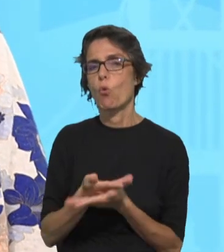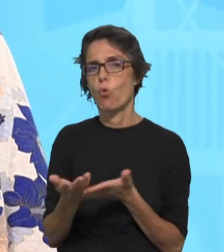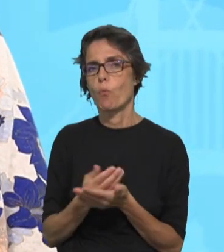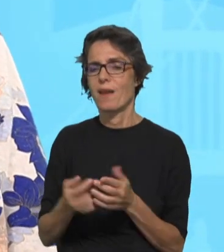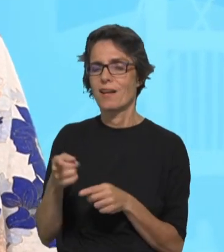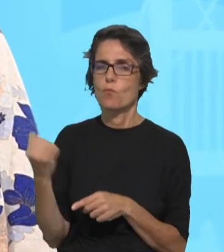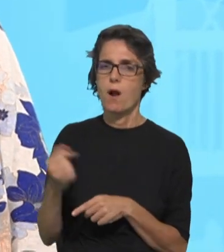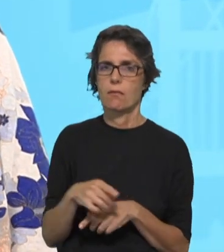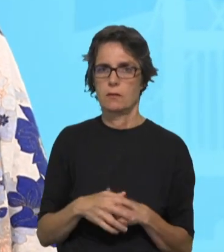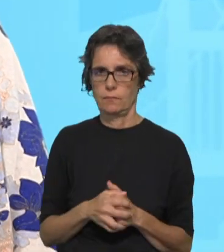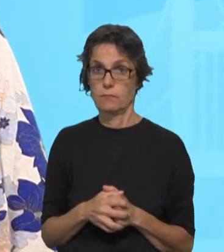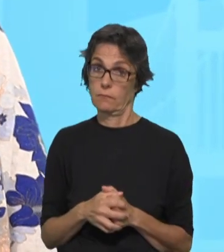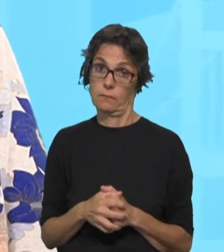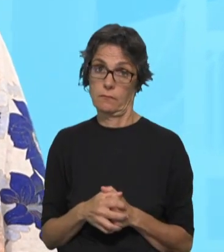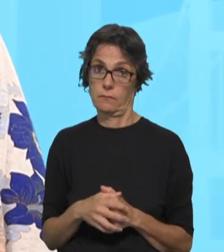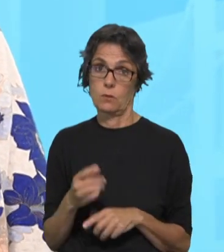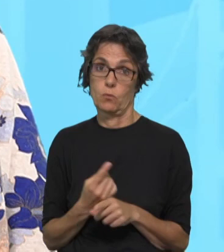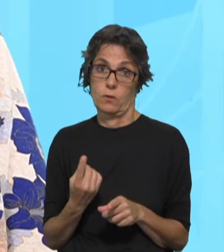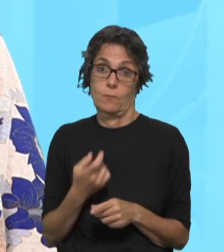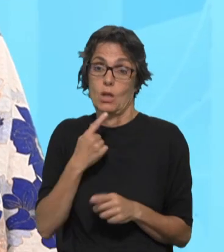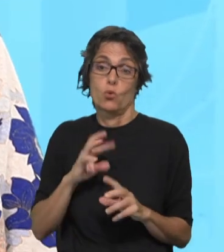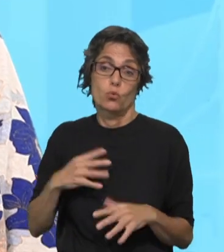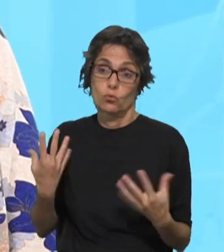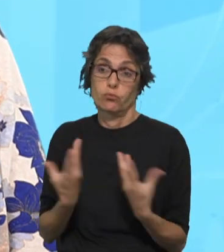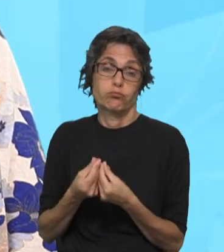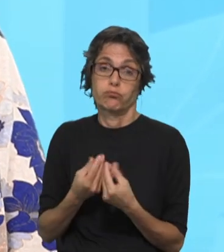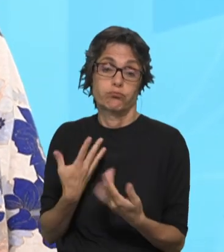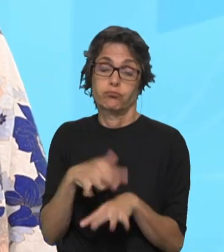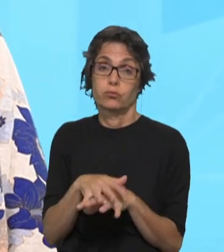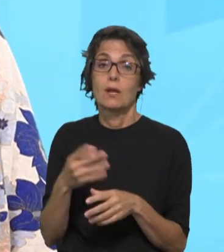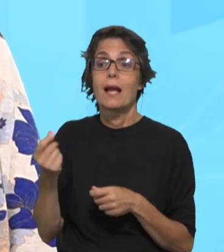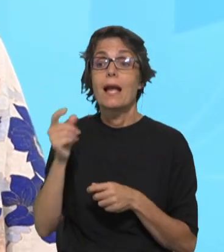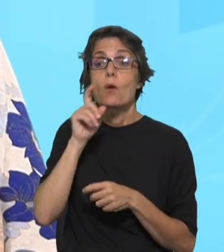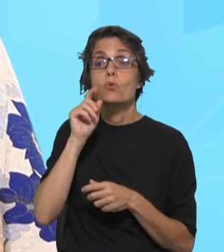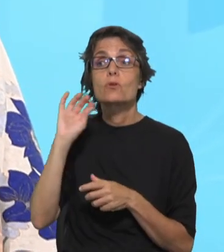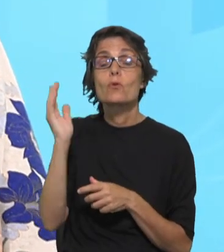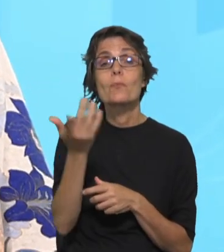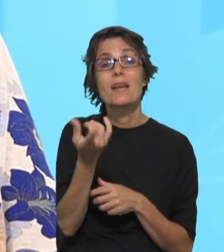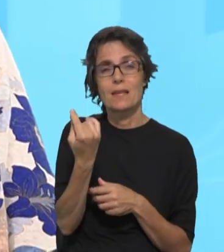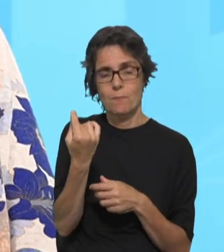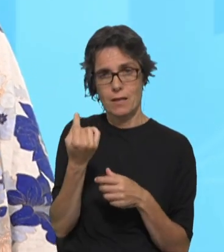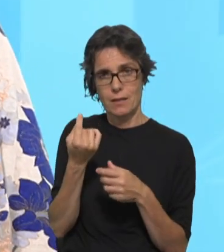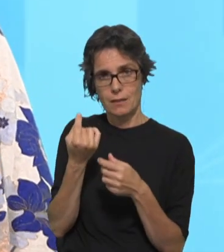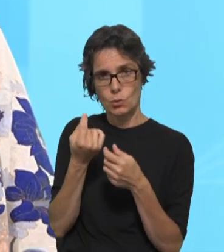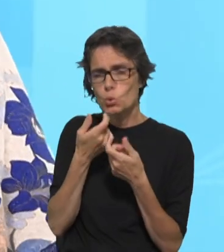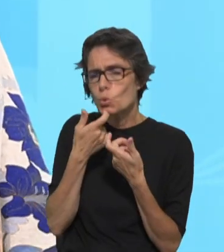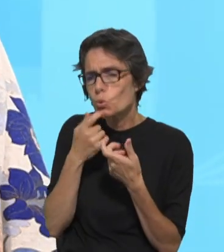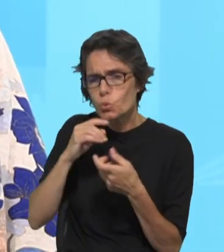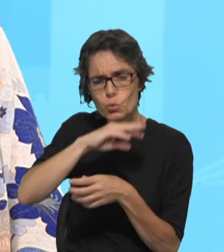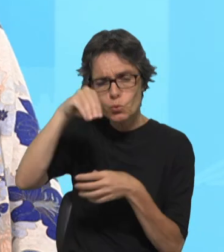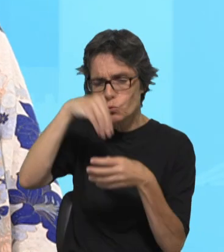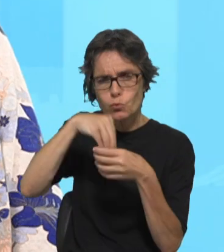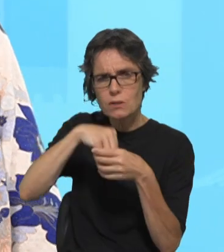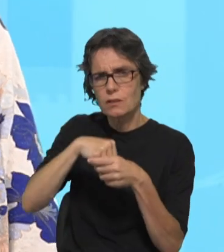a chamar a atenção de que as coisas não estão desligadas, a ecologia é a ecologia integral, abrange tudo